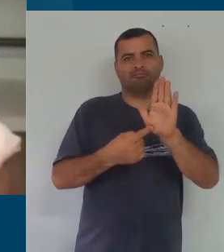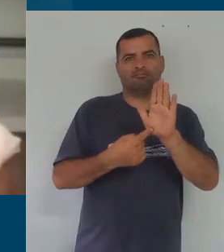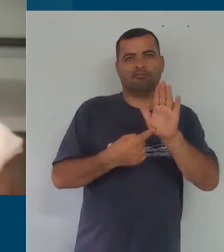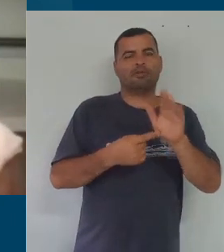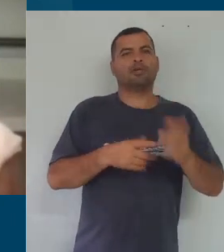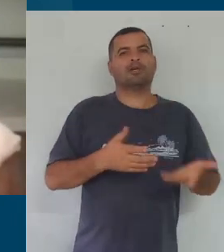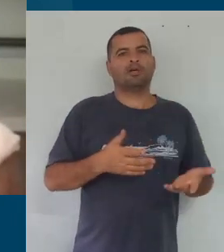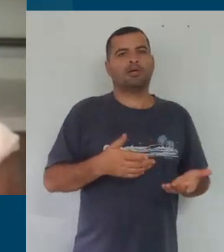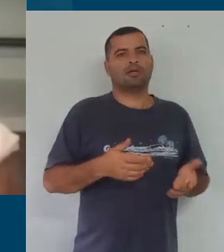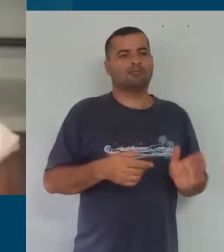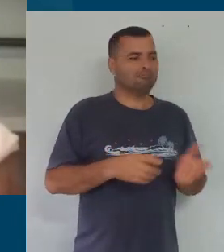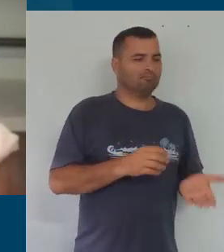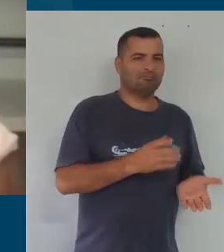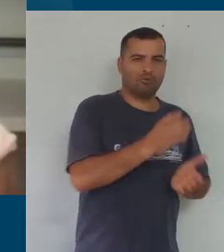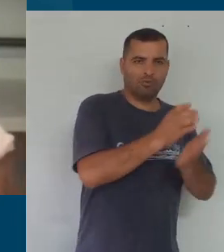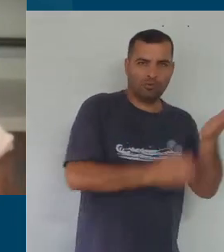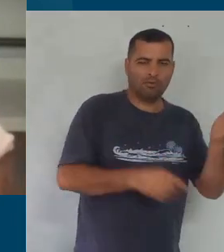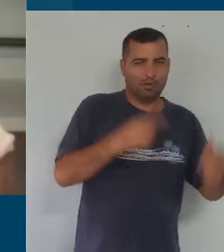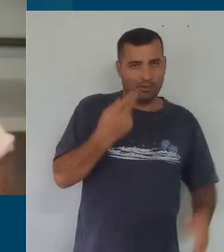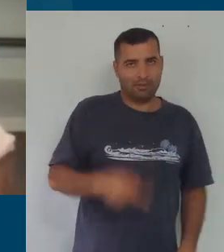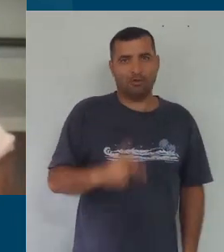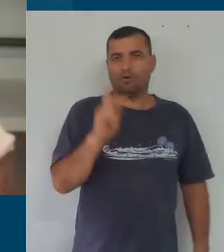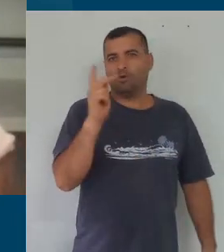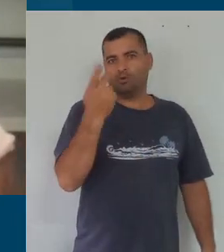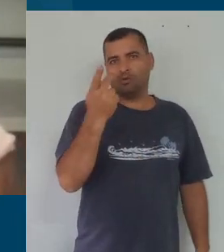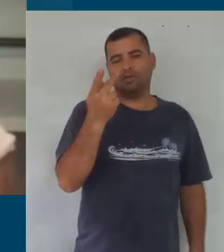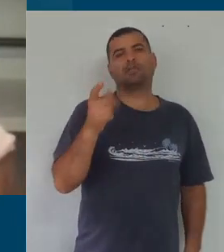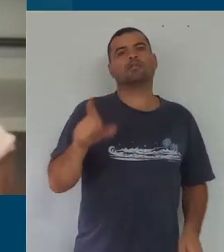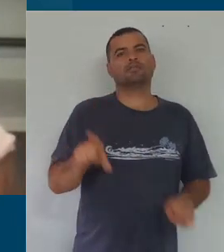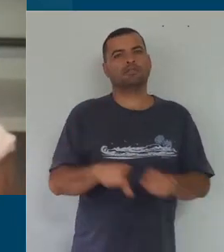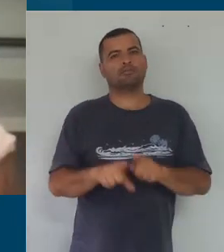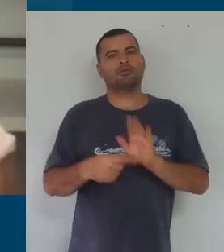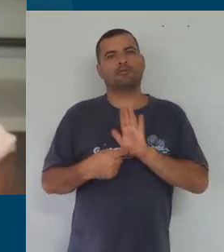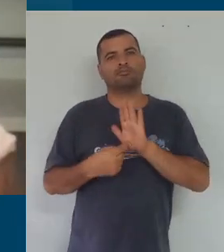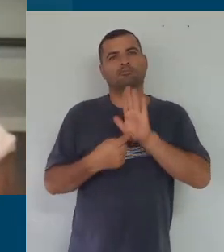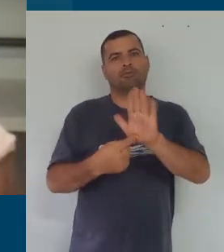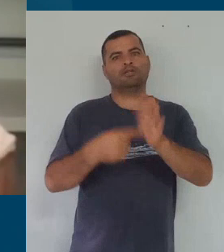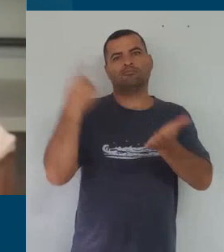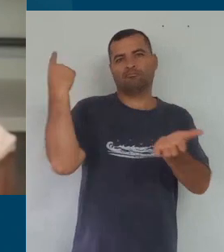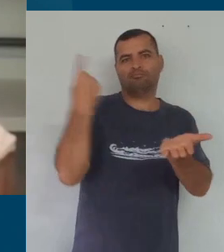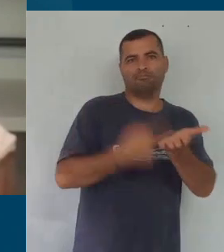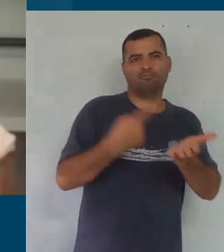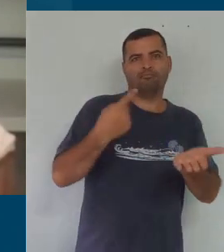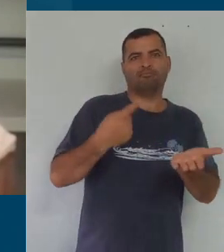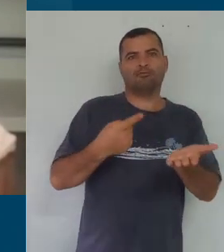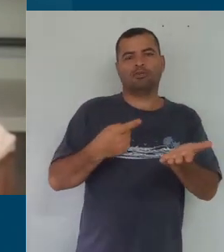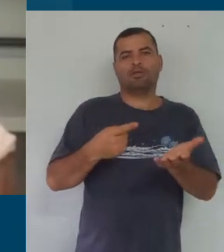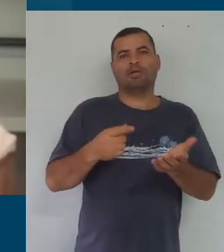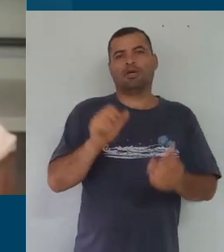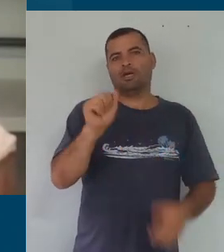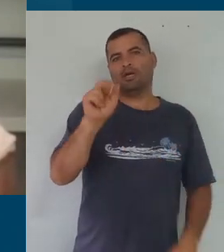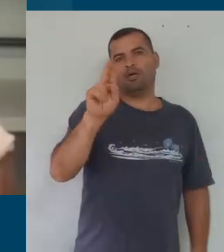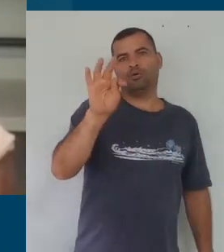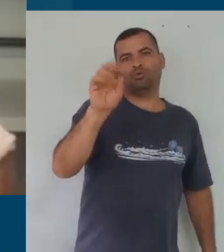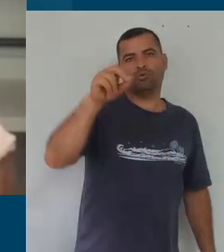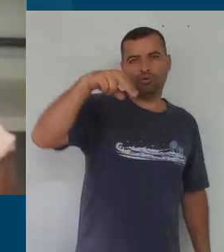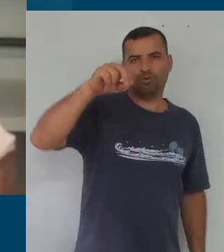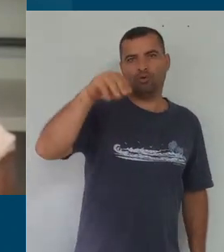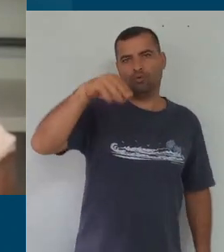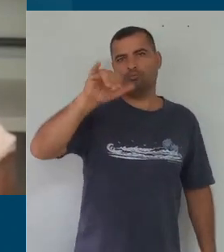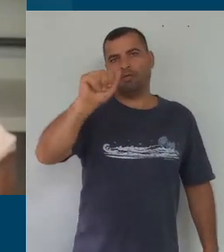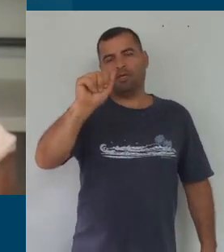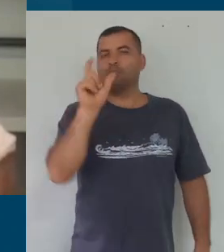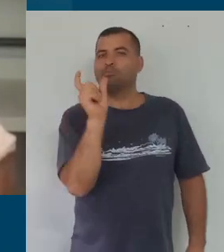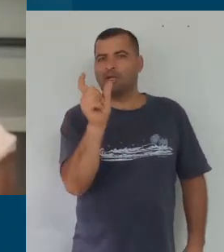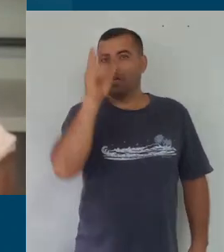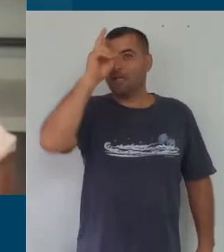educacional do Hortolândia, ela reflita um compromisso com a própria autonomia, né, se a palavra foi lembrada, é um